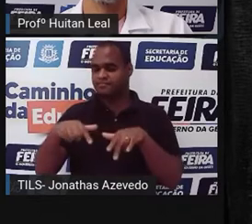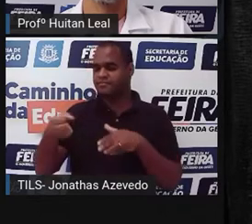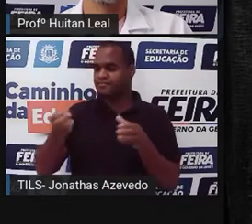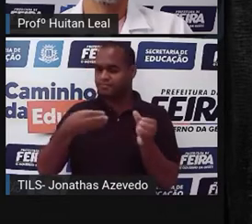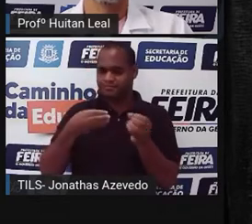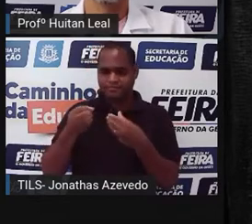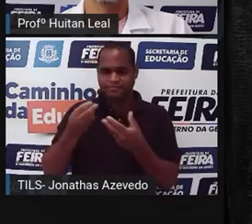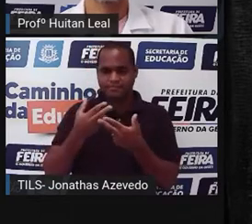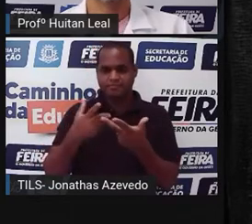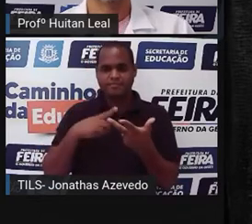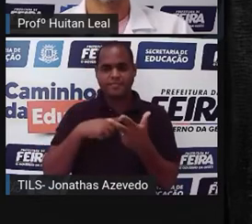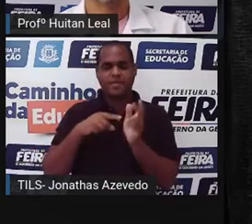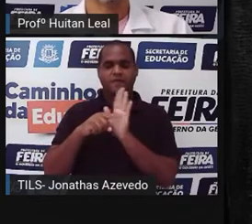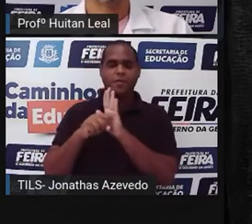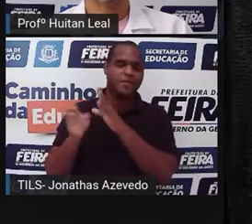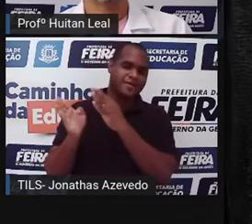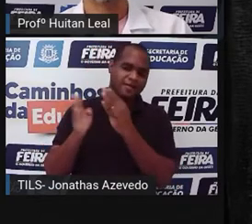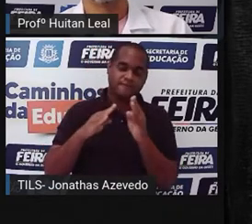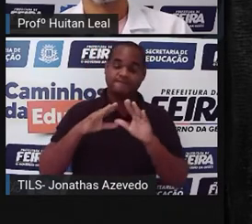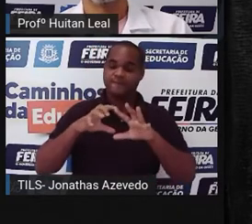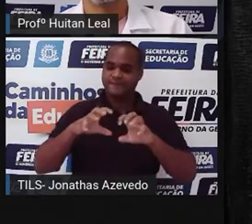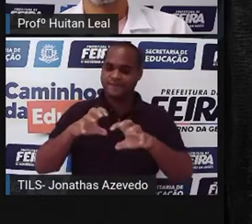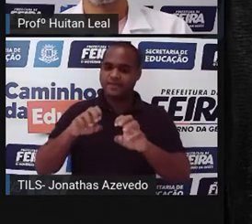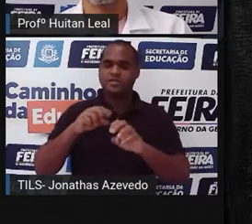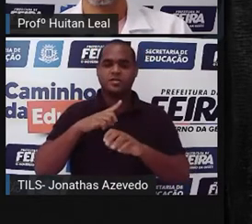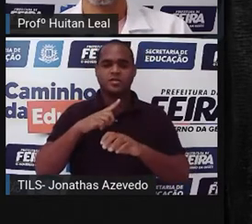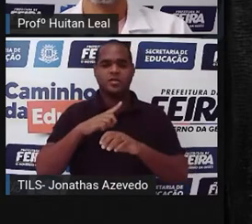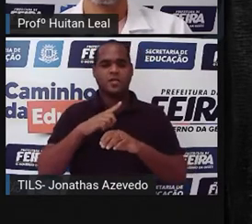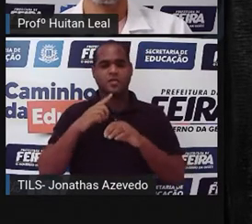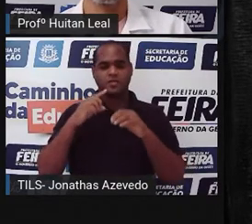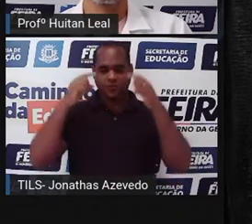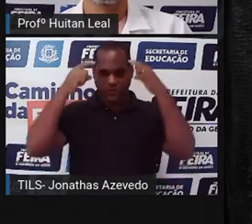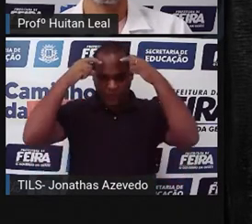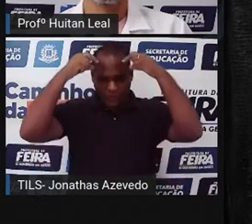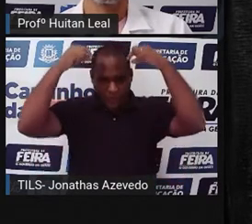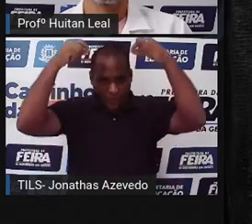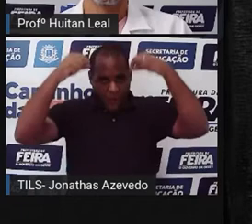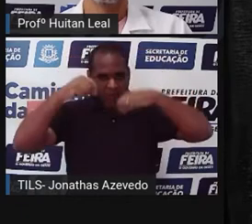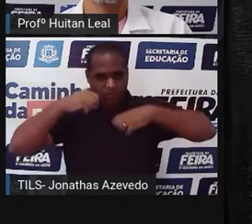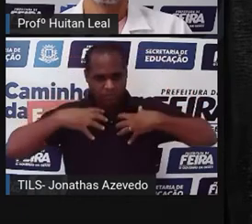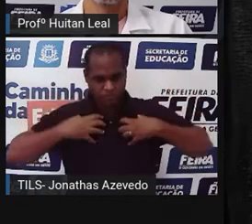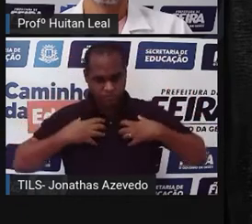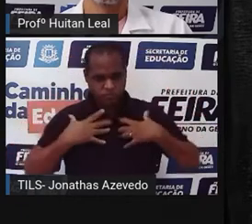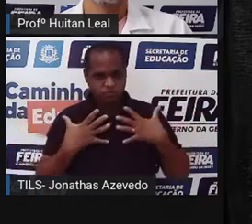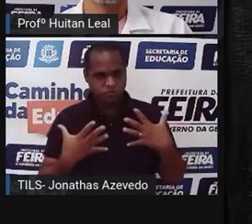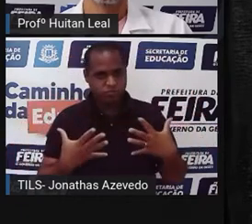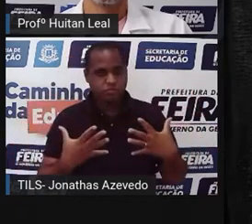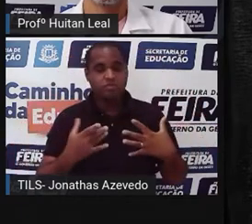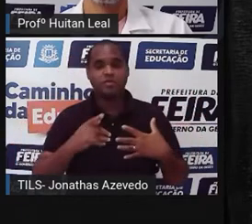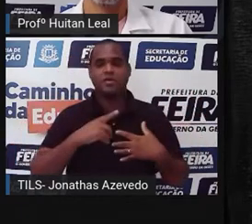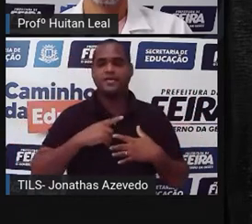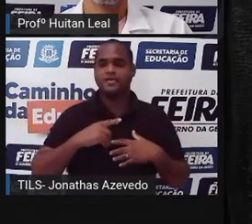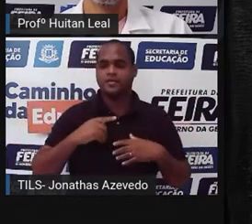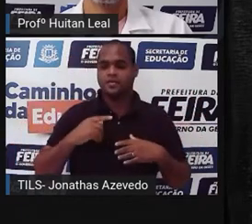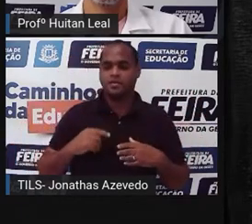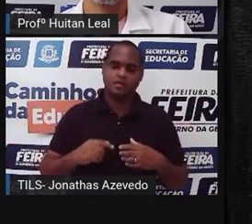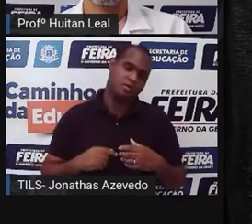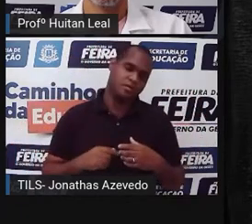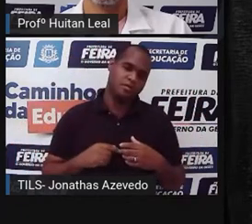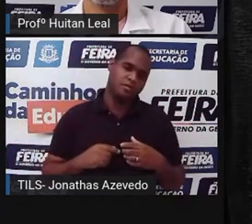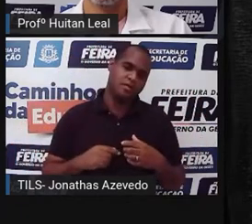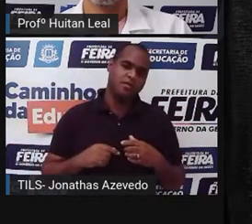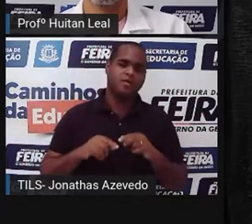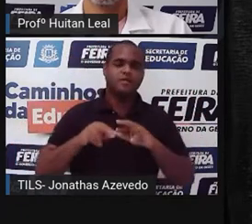filmes de terror, lobisomens, zumbis. Então, quando a gente vê esses